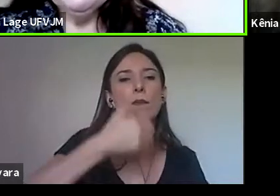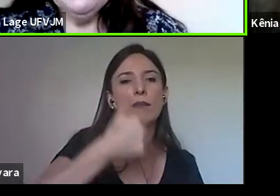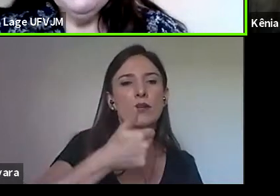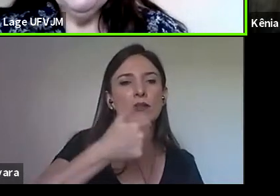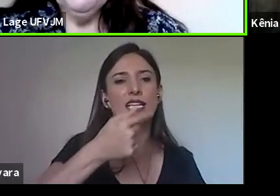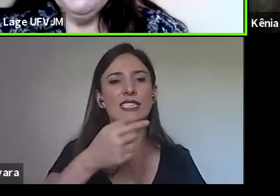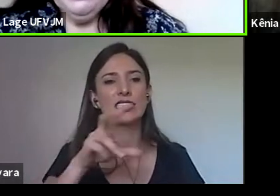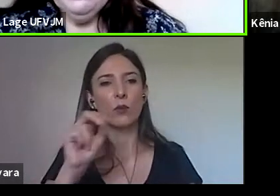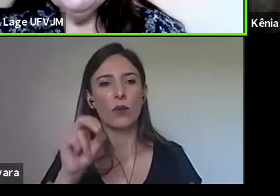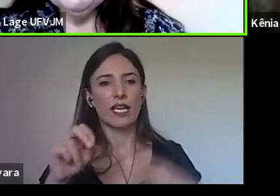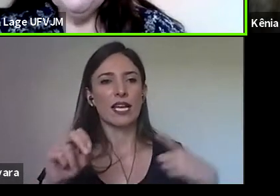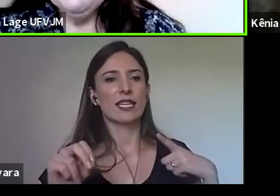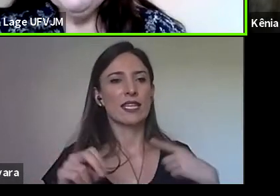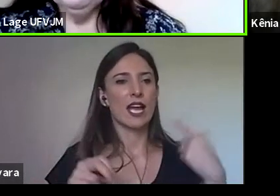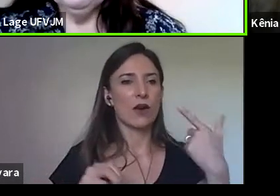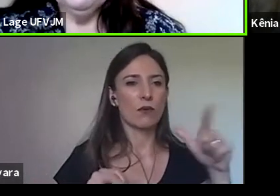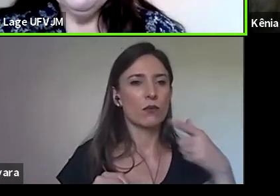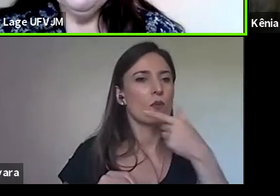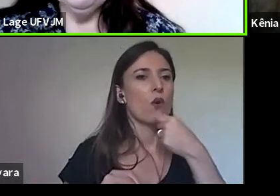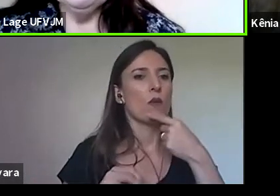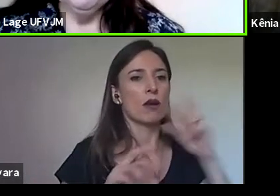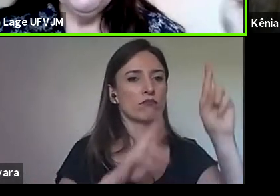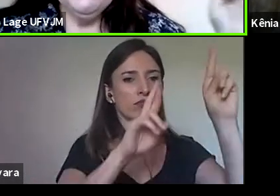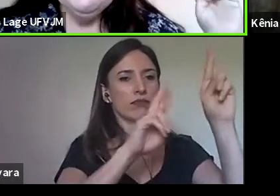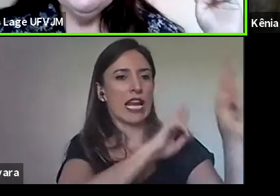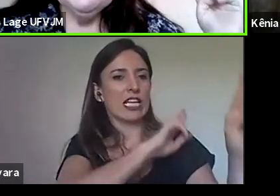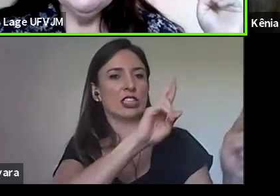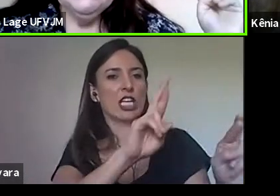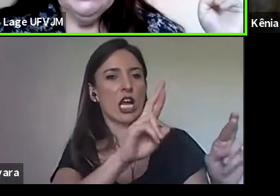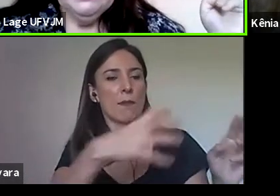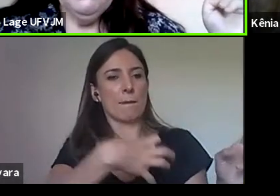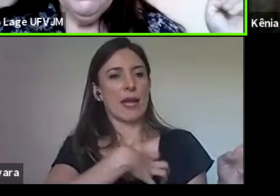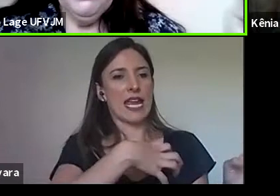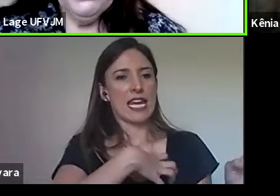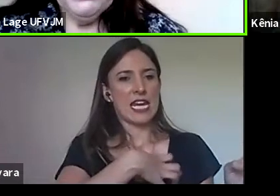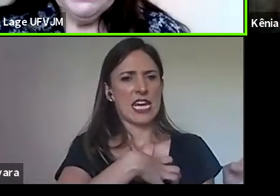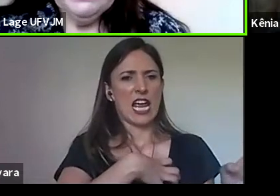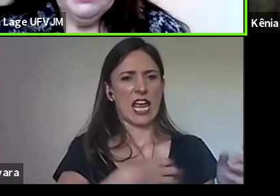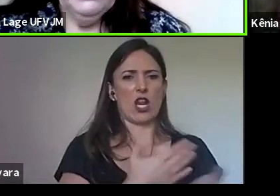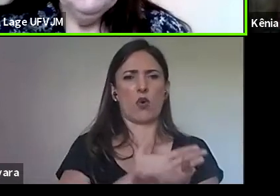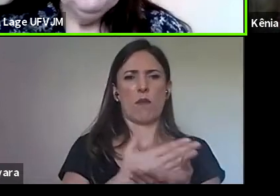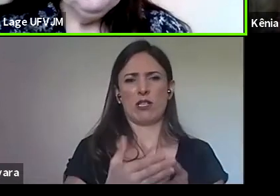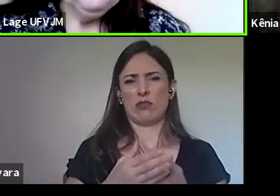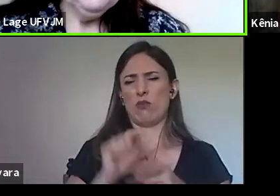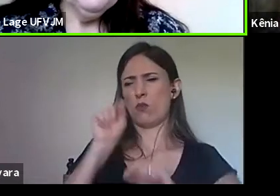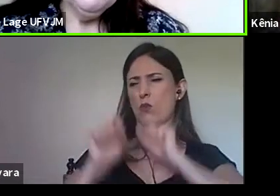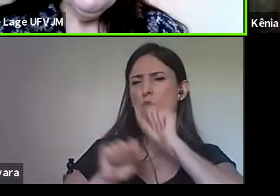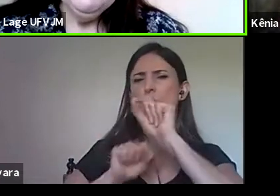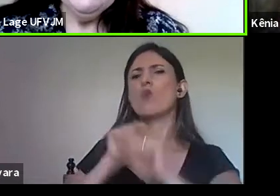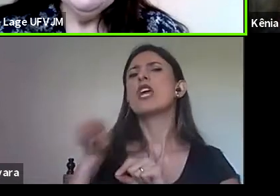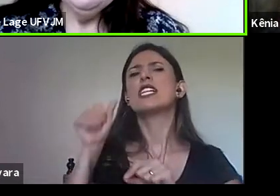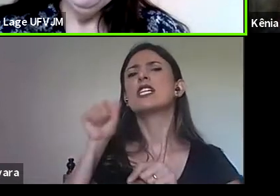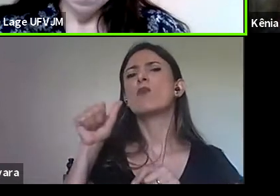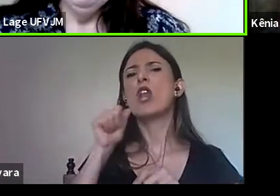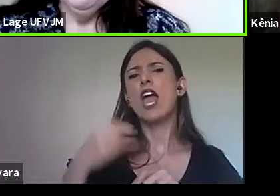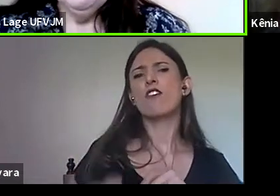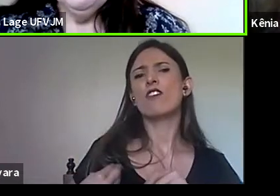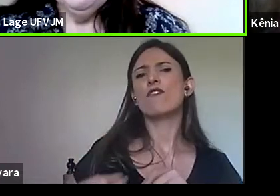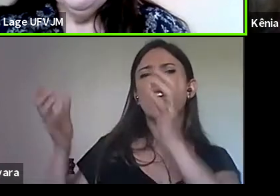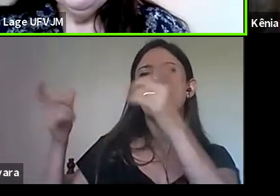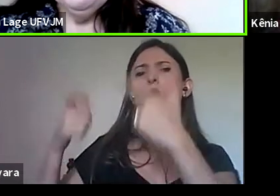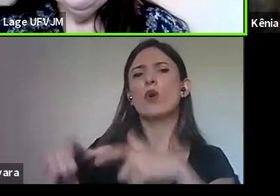começou a tentar regular e saber quem eram essas mulheres que viviam no sertão, e aí